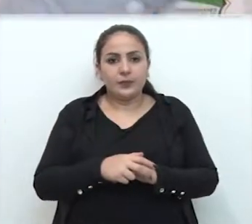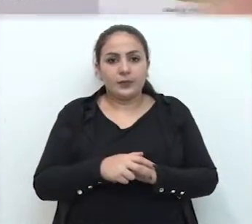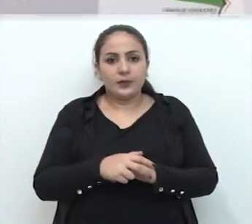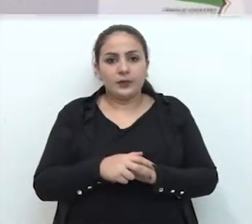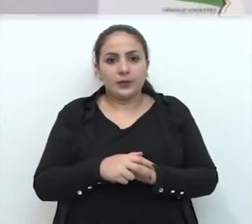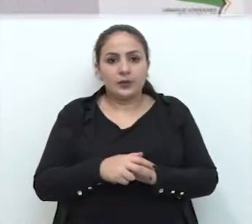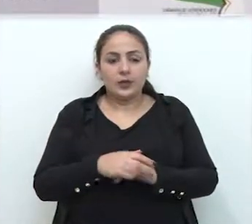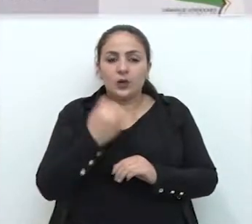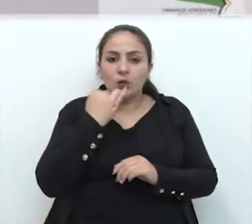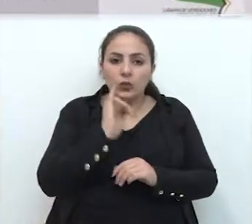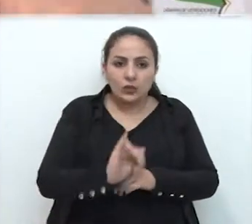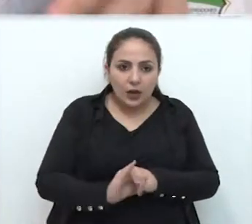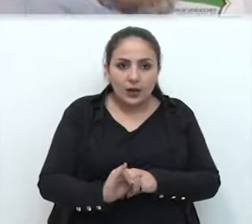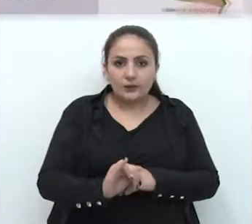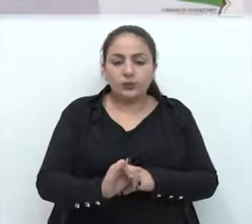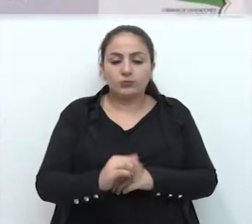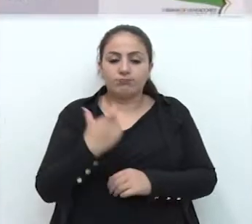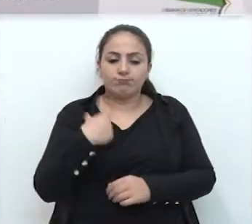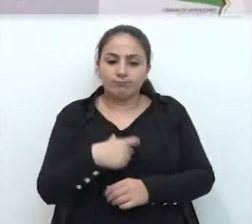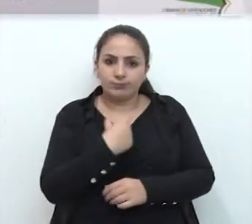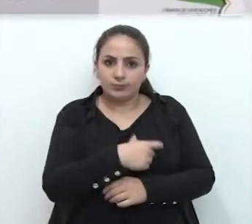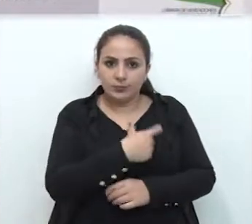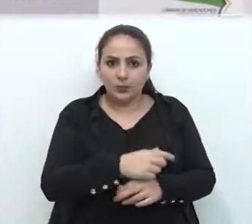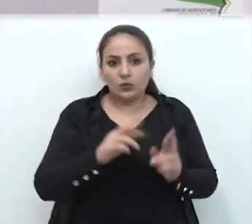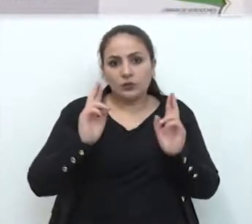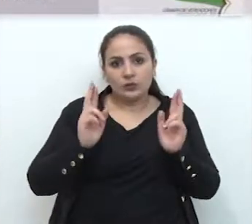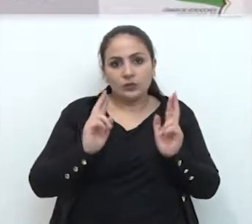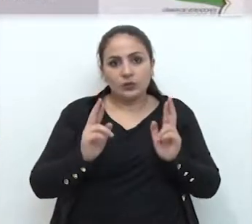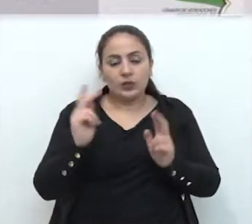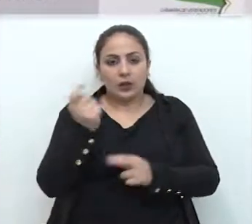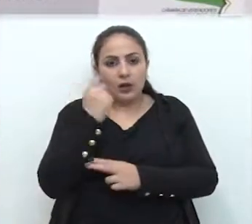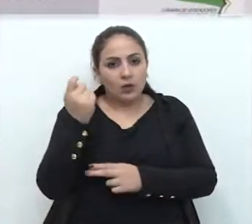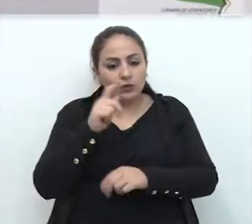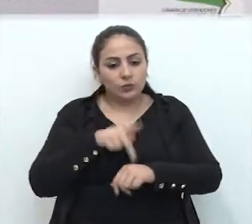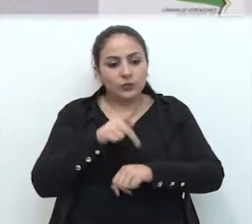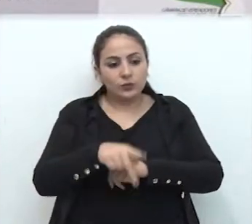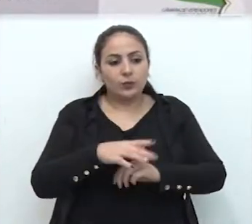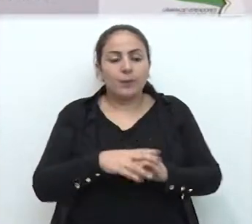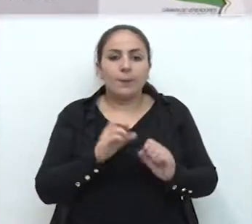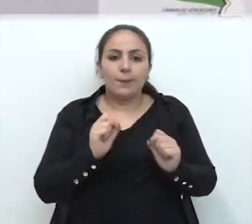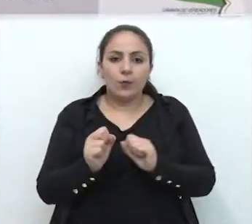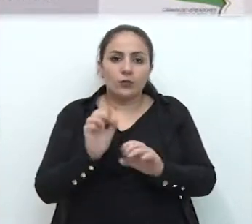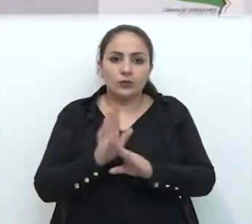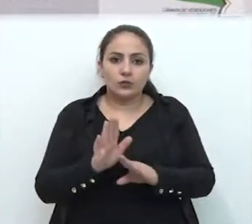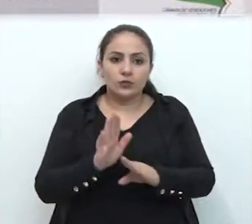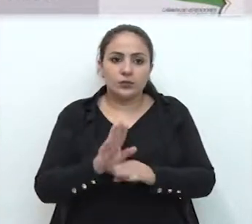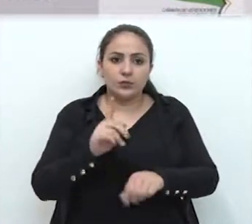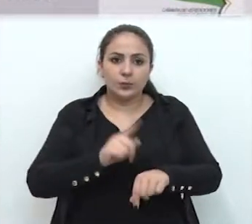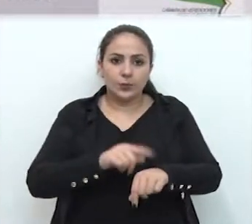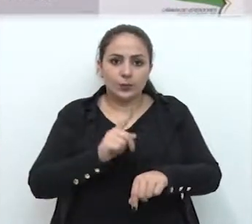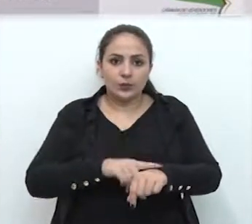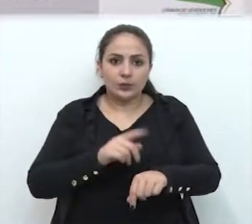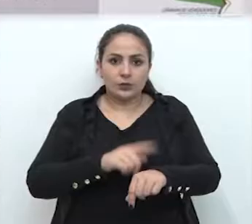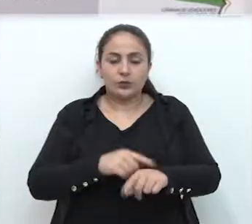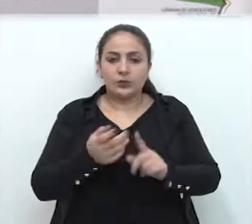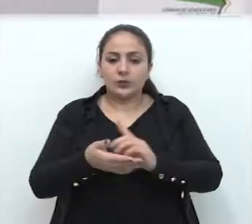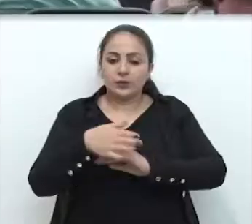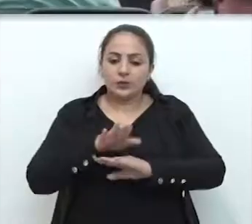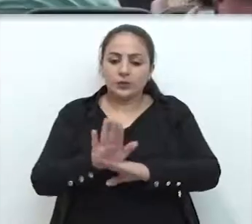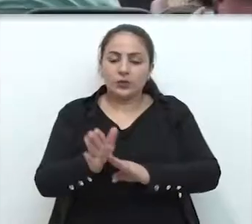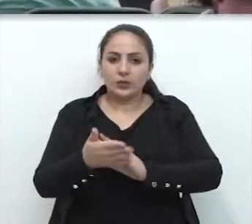colorados, gremistas, torcedores do Gaúcho, do Passo Fundo, possam contribuir com esse momento de solidariedade.